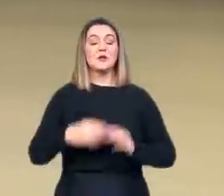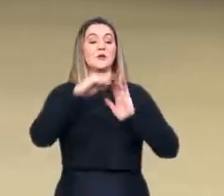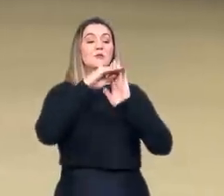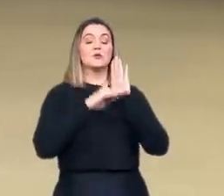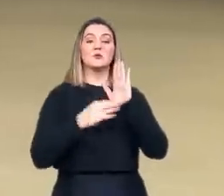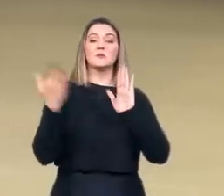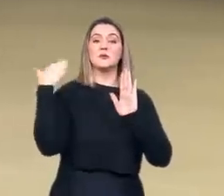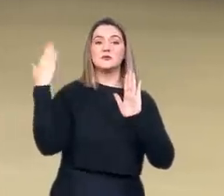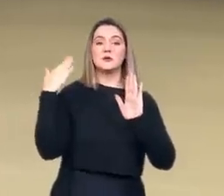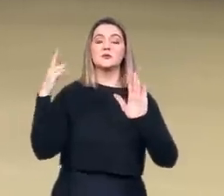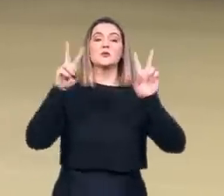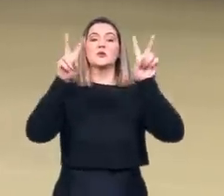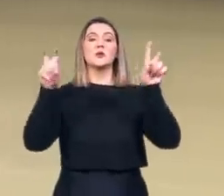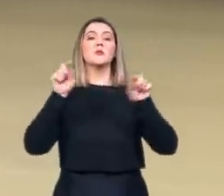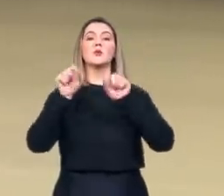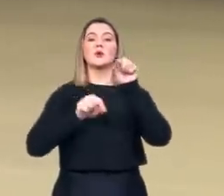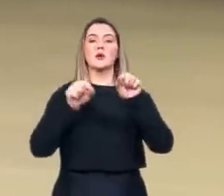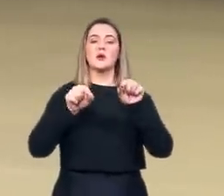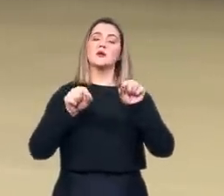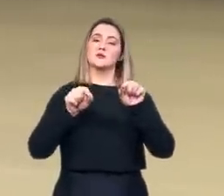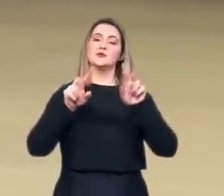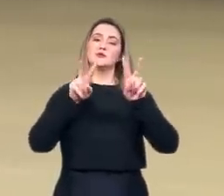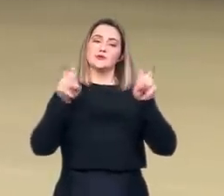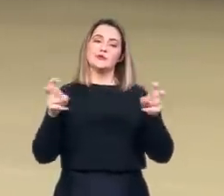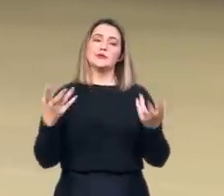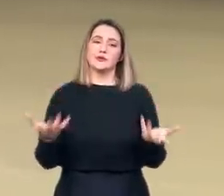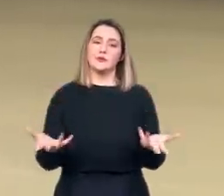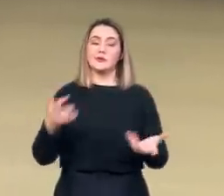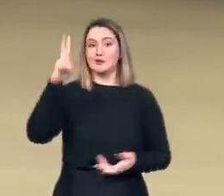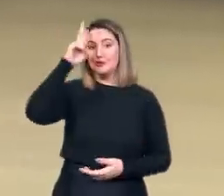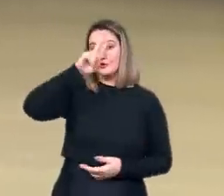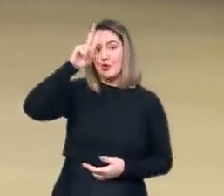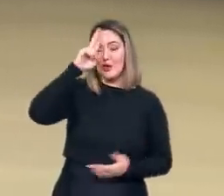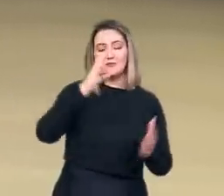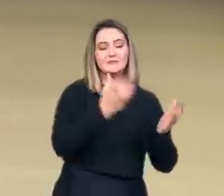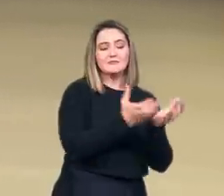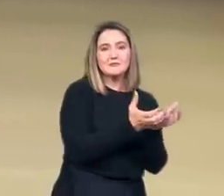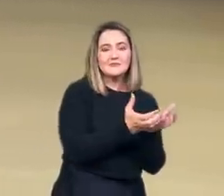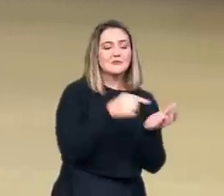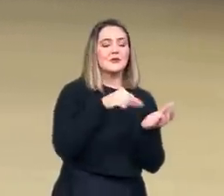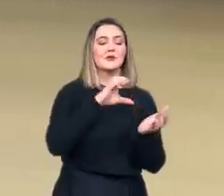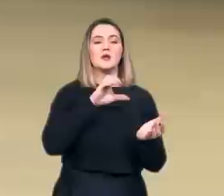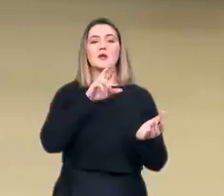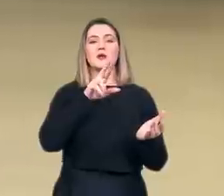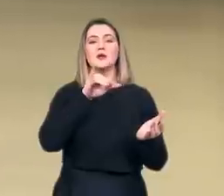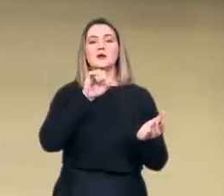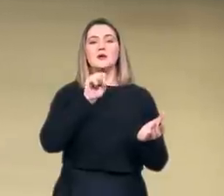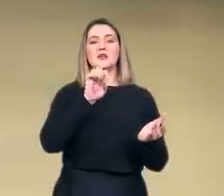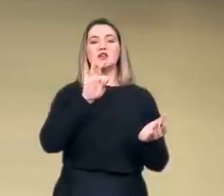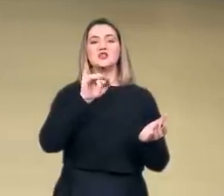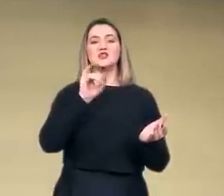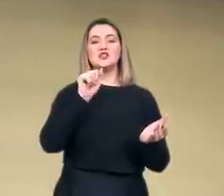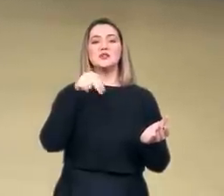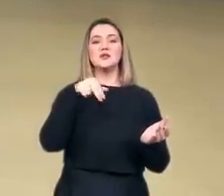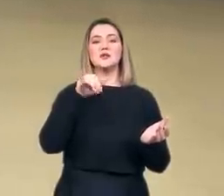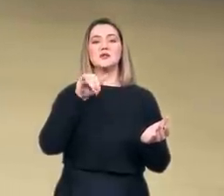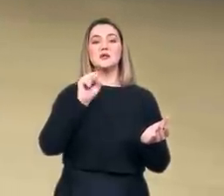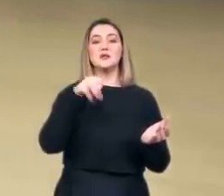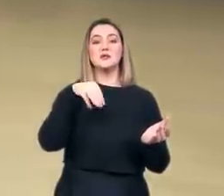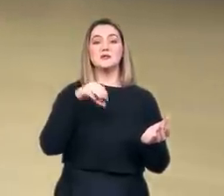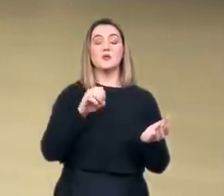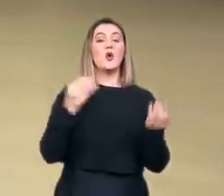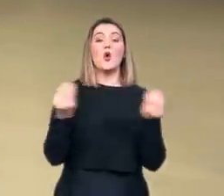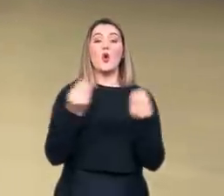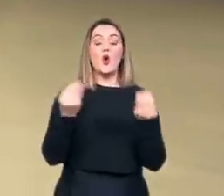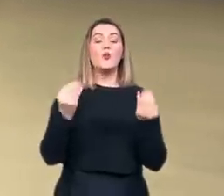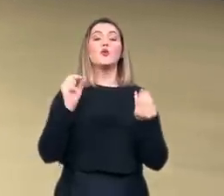passado, eu estava contando para você um pouco da história do cristianismo e como surgiu a ascensão papal na Europa.